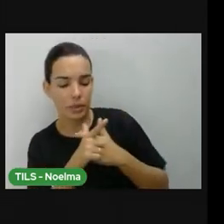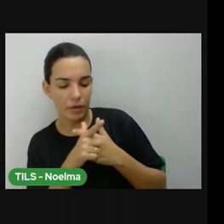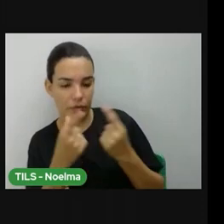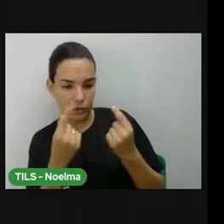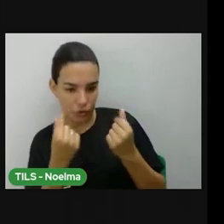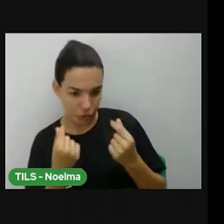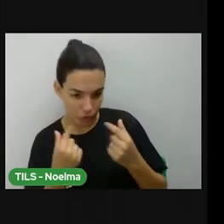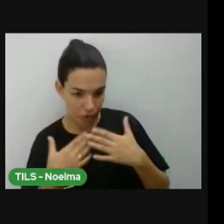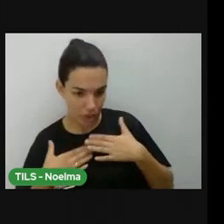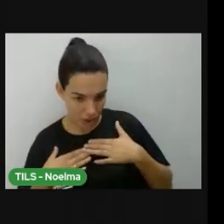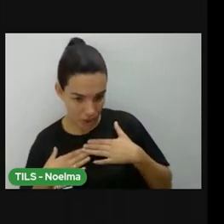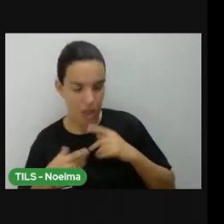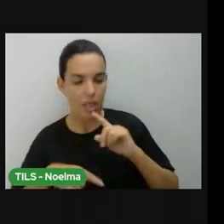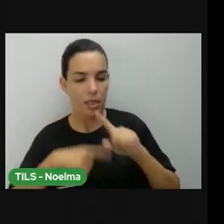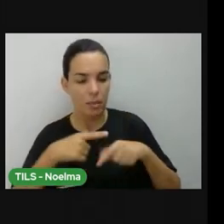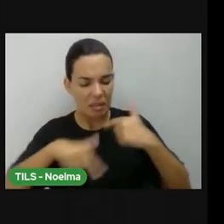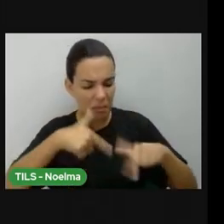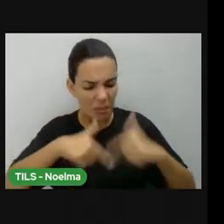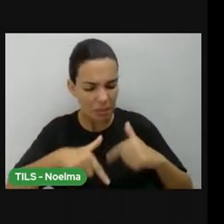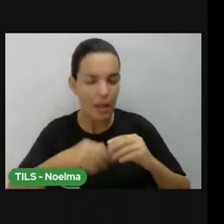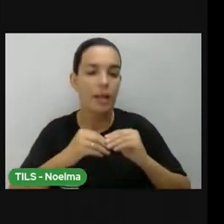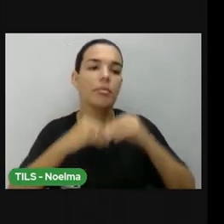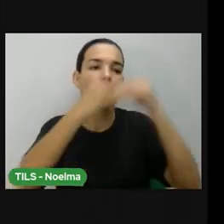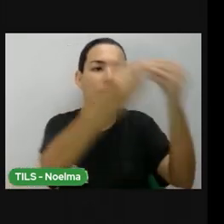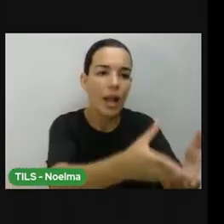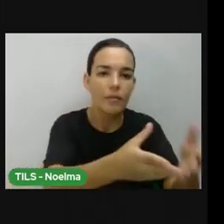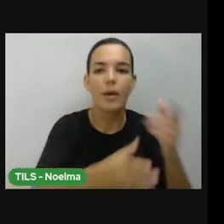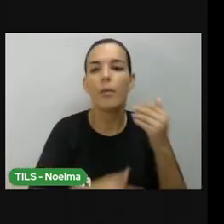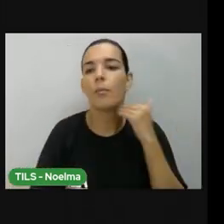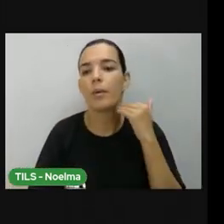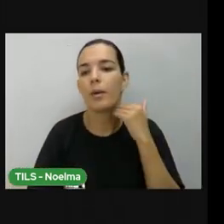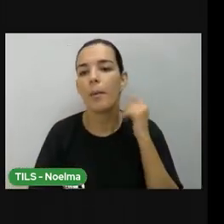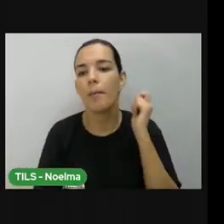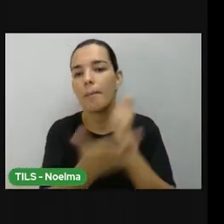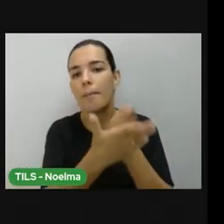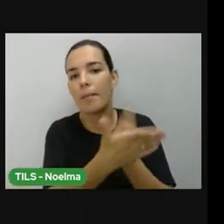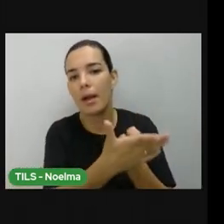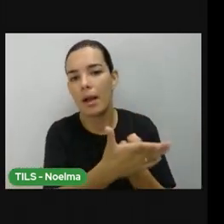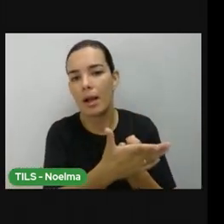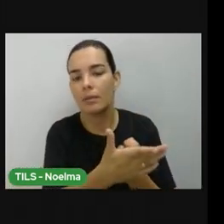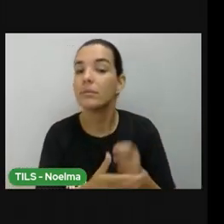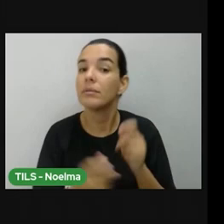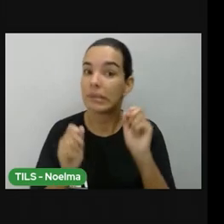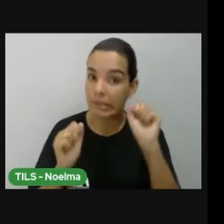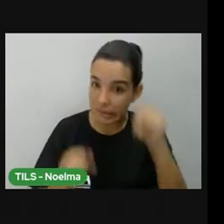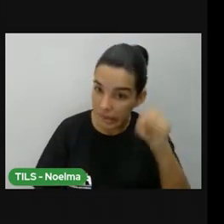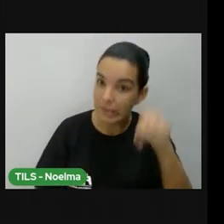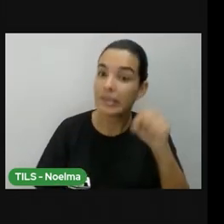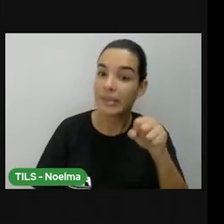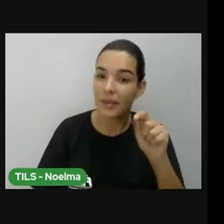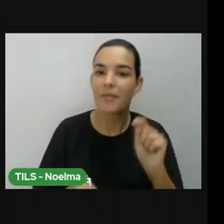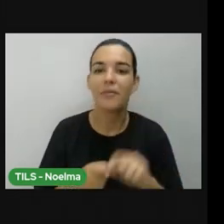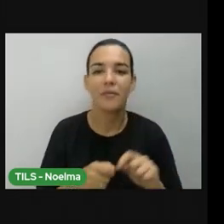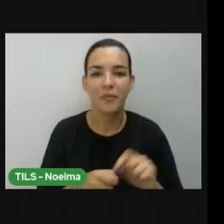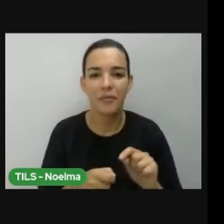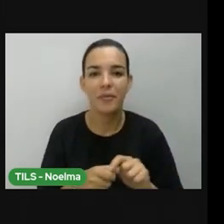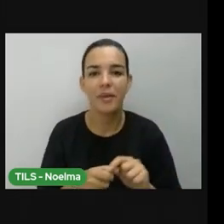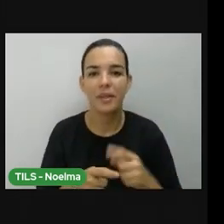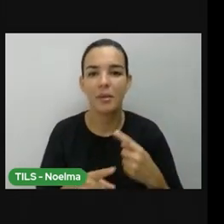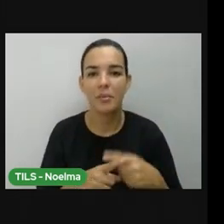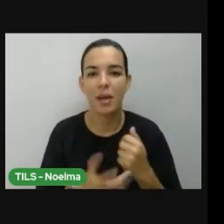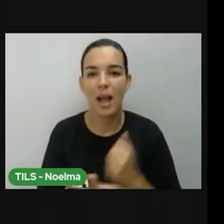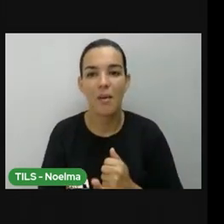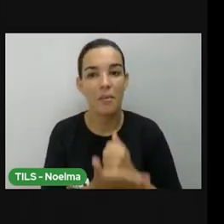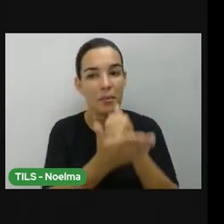associado, a gente, devolvia, o dinheiro para o morro, né? E isso, foi feito, não é? O morro disse, olha,